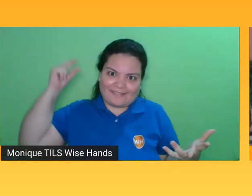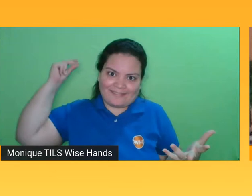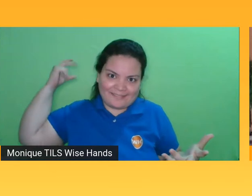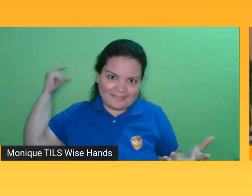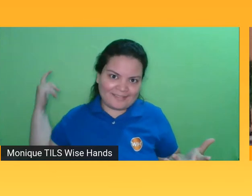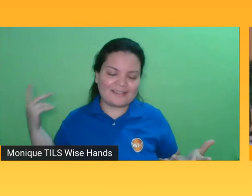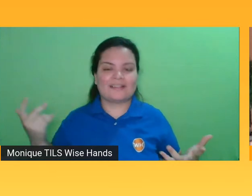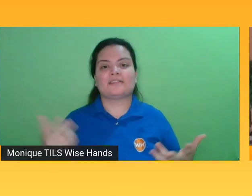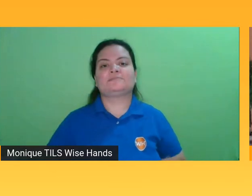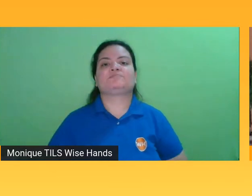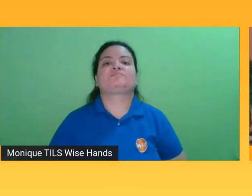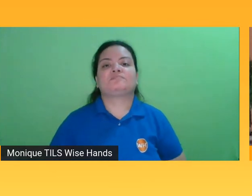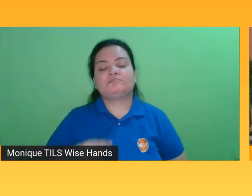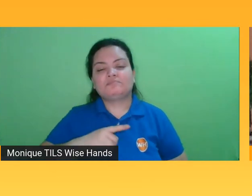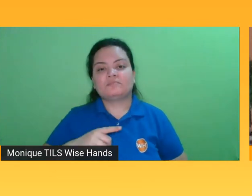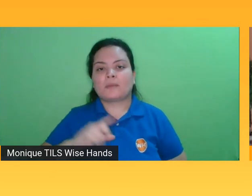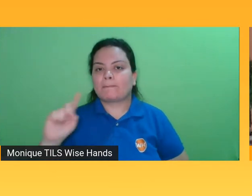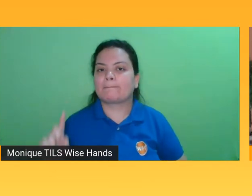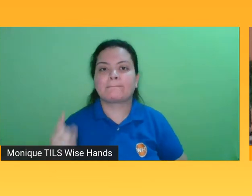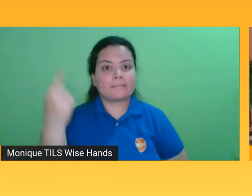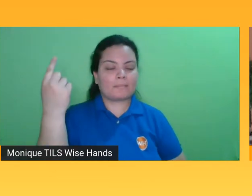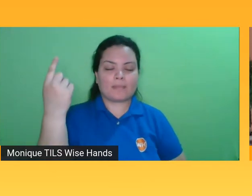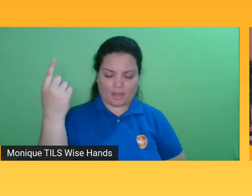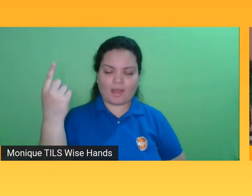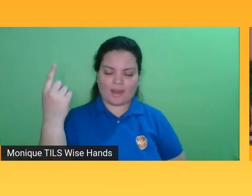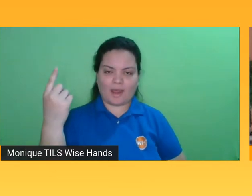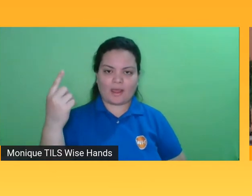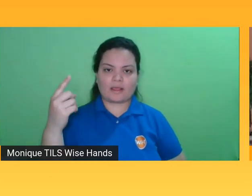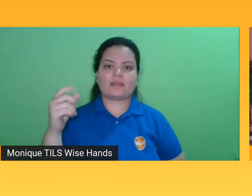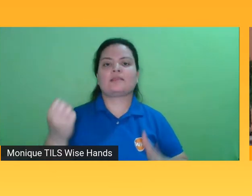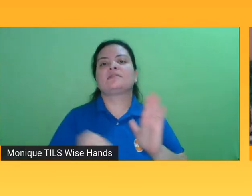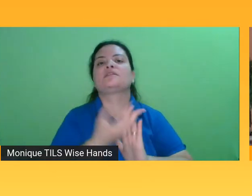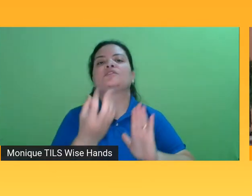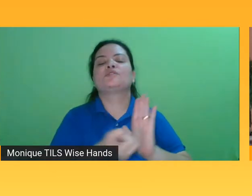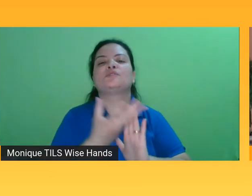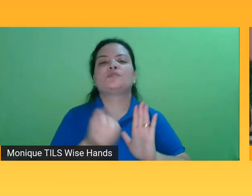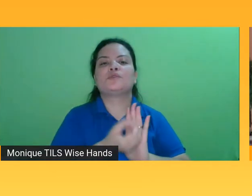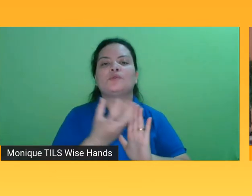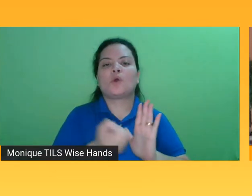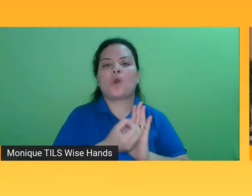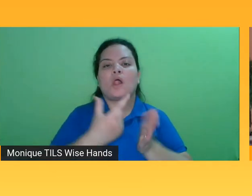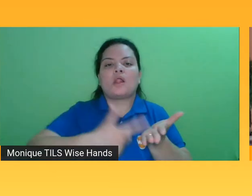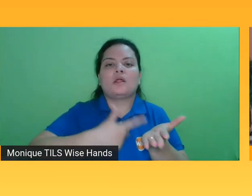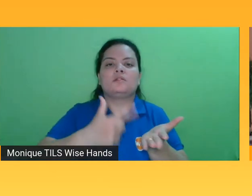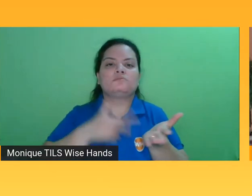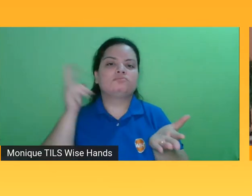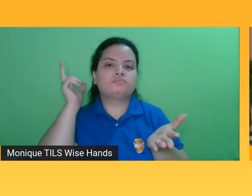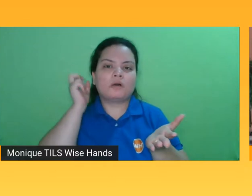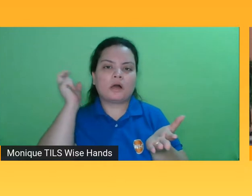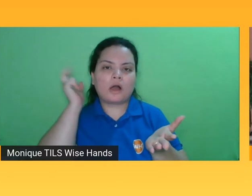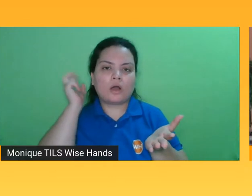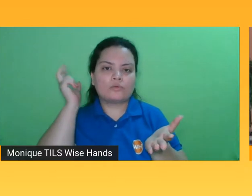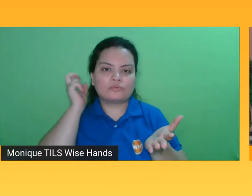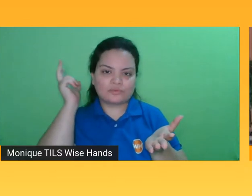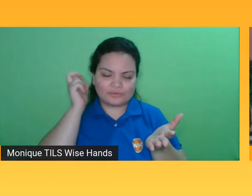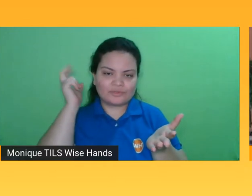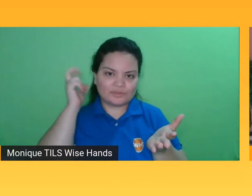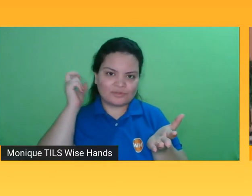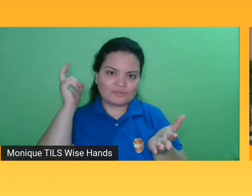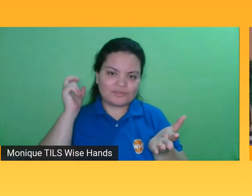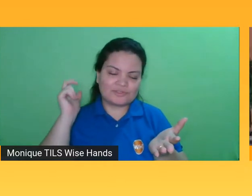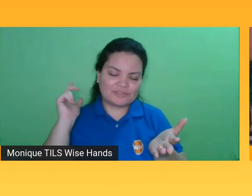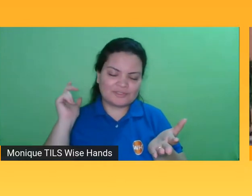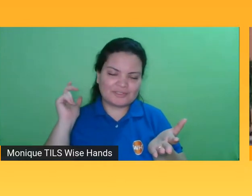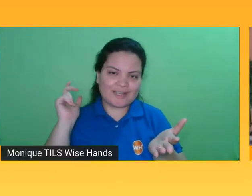foi a E.D. Ouro, que criou um selo só de audiolivro, mas você comprava no CD, você ia na livraria, e aí você comprava